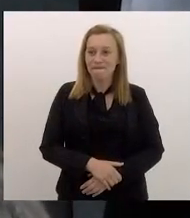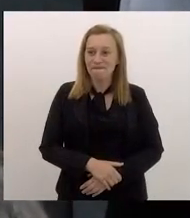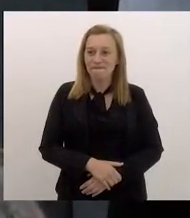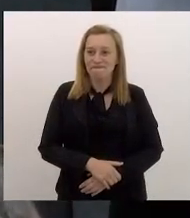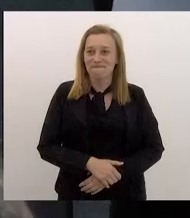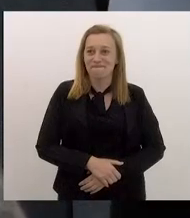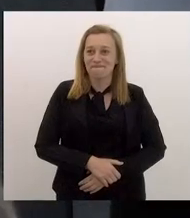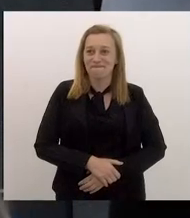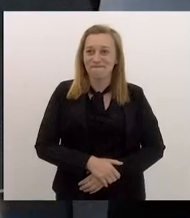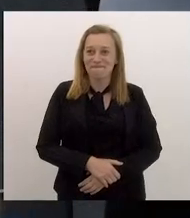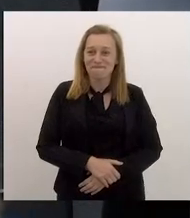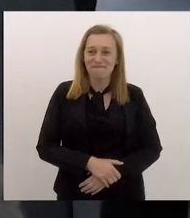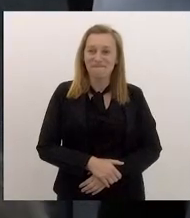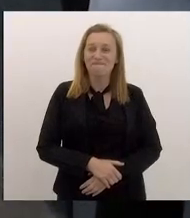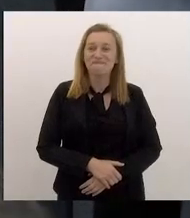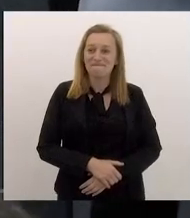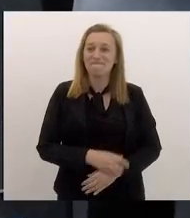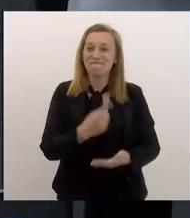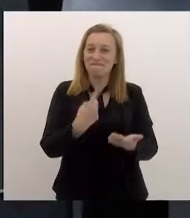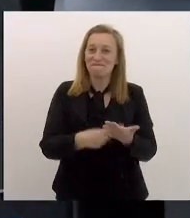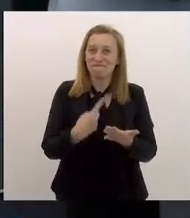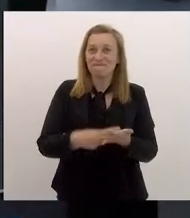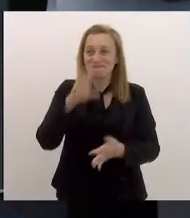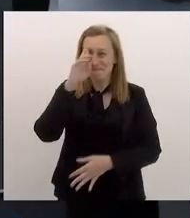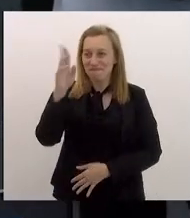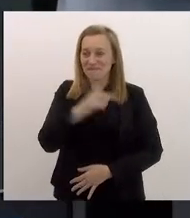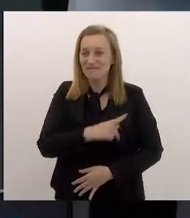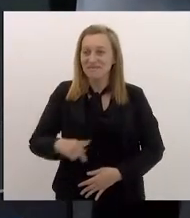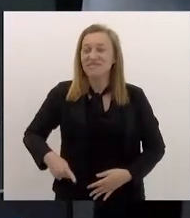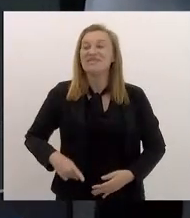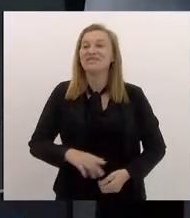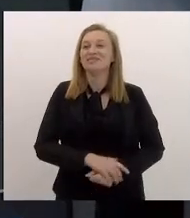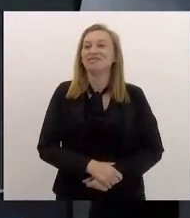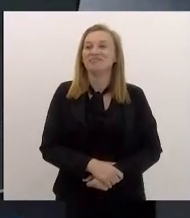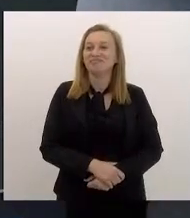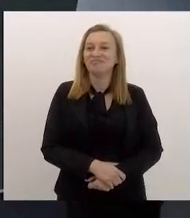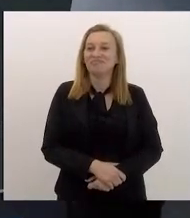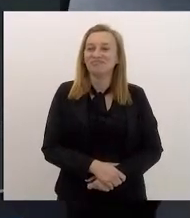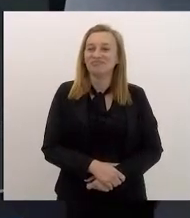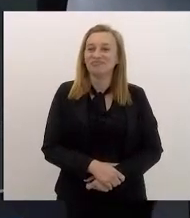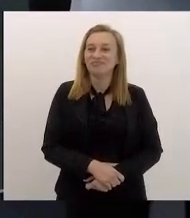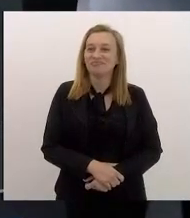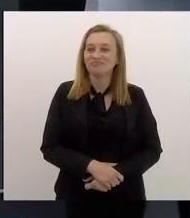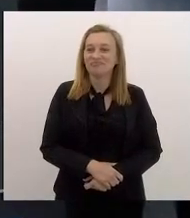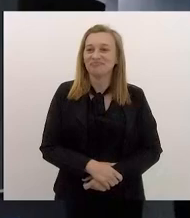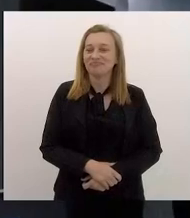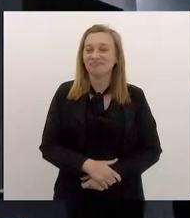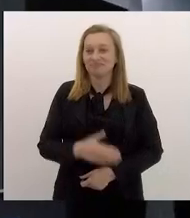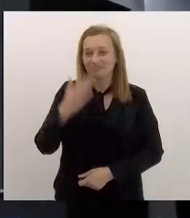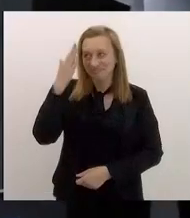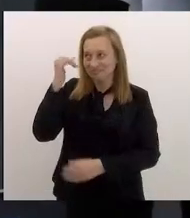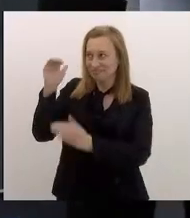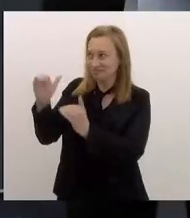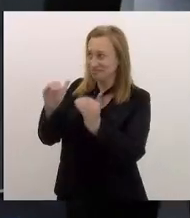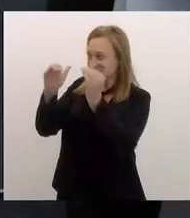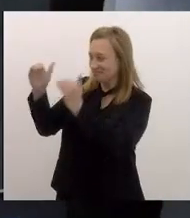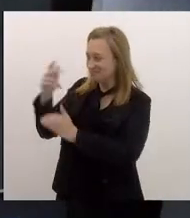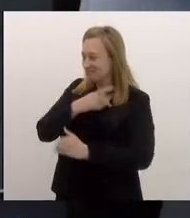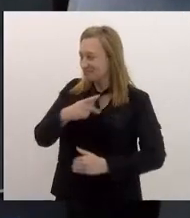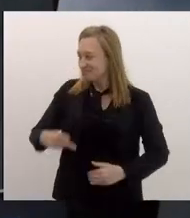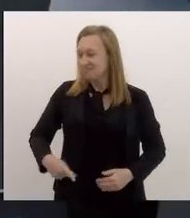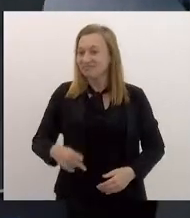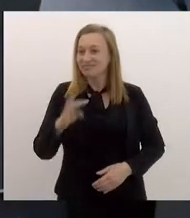E aí ficou acordado, senhor presidente, conforme a vossa excelência sabe, que os triênios